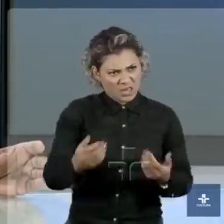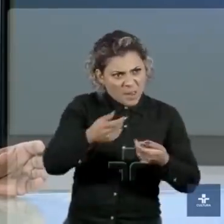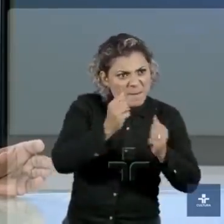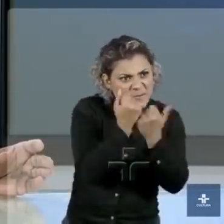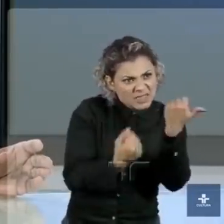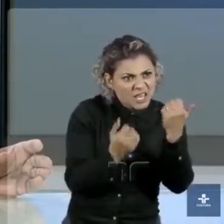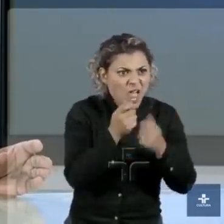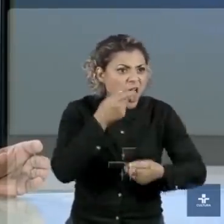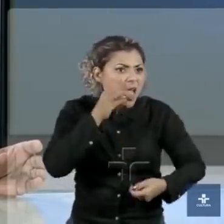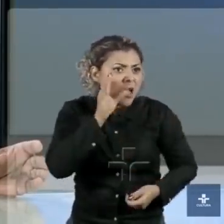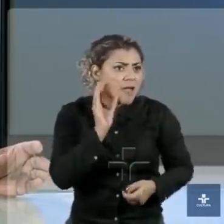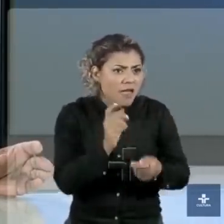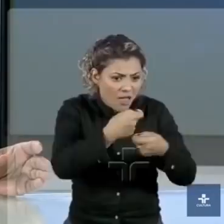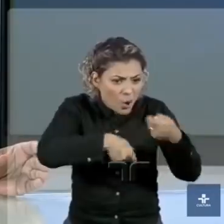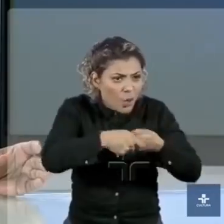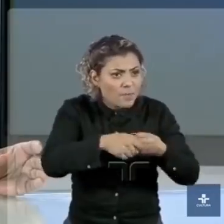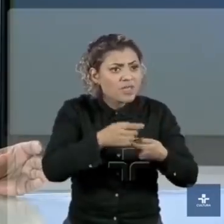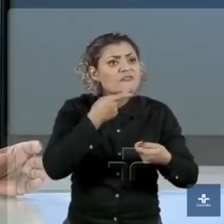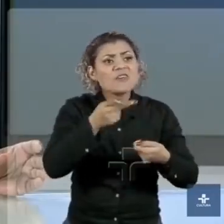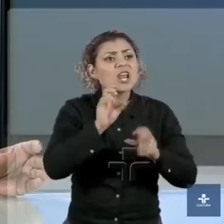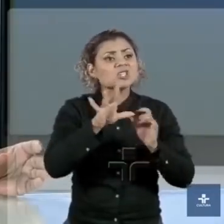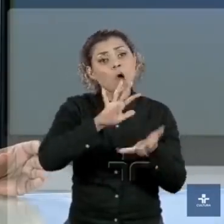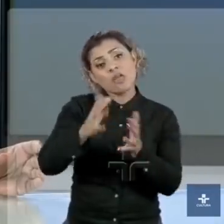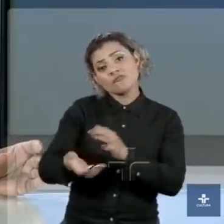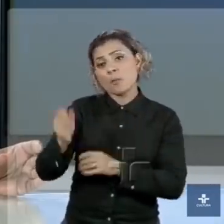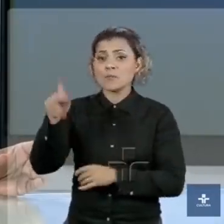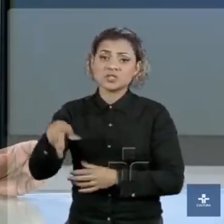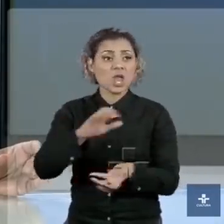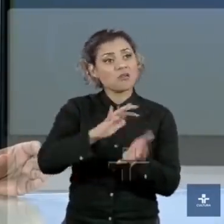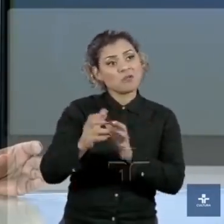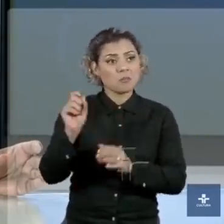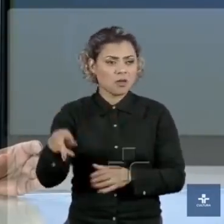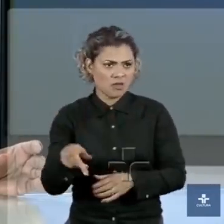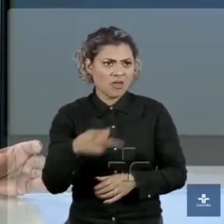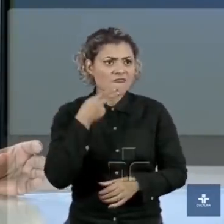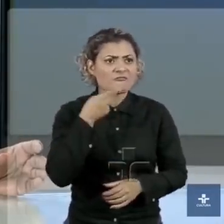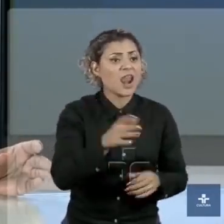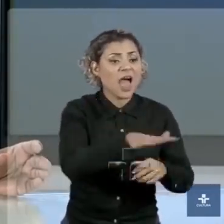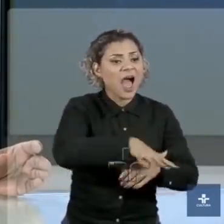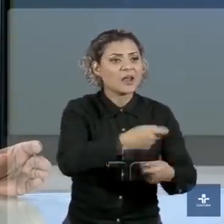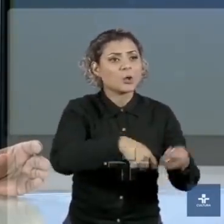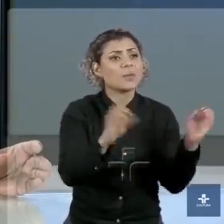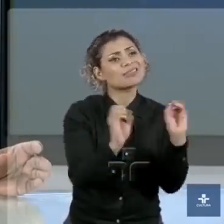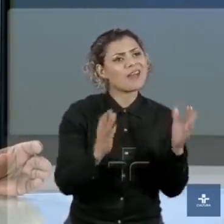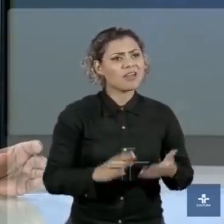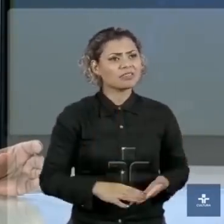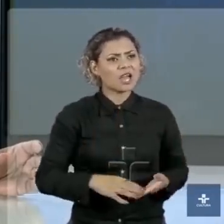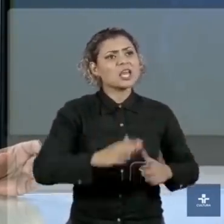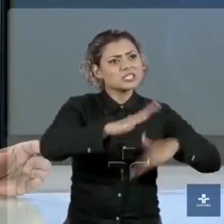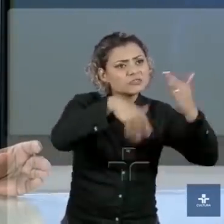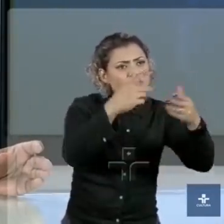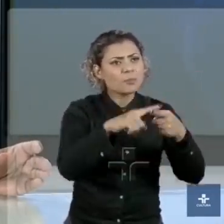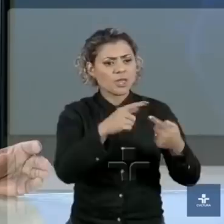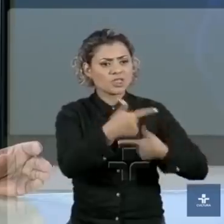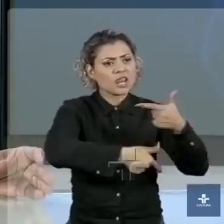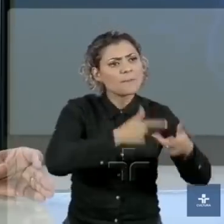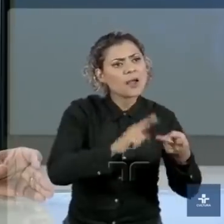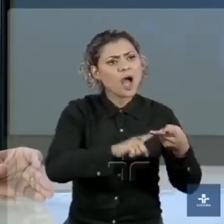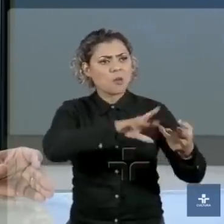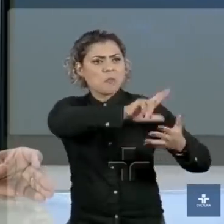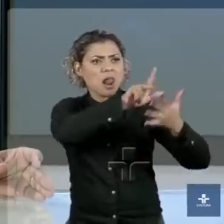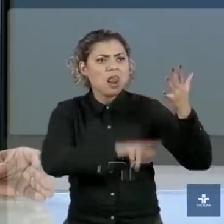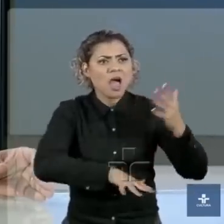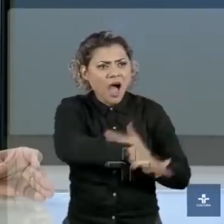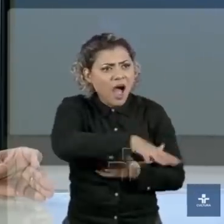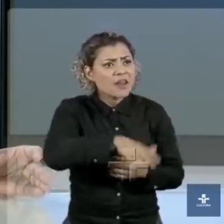Economia, só fala de reforma da Previdência. Ele não fala de emprego, não fala de desenvolvimento, não fala de nada que não